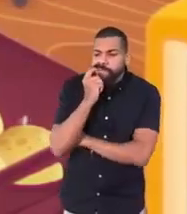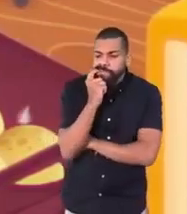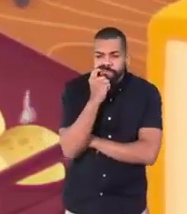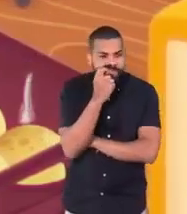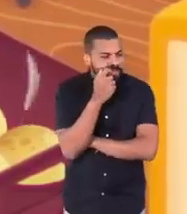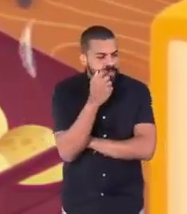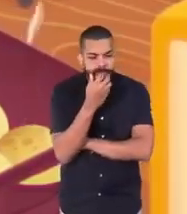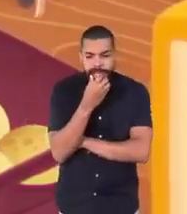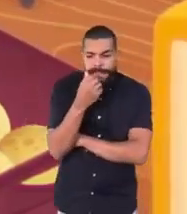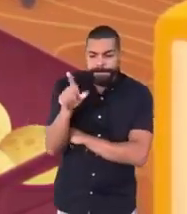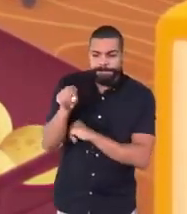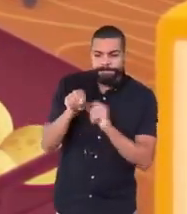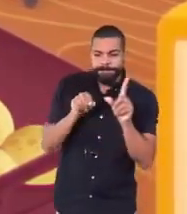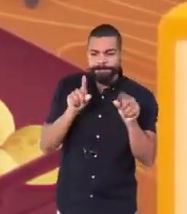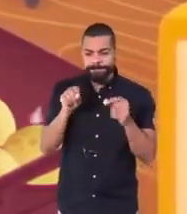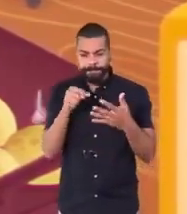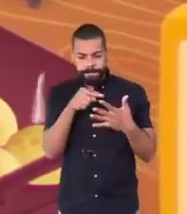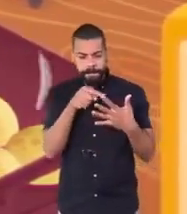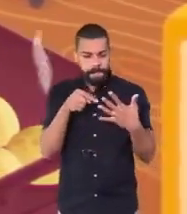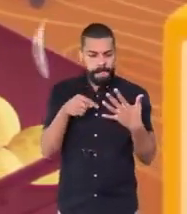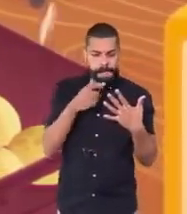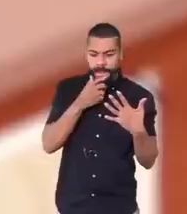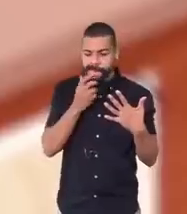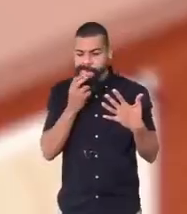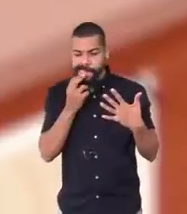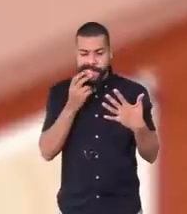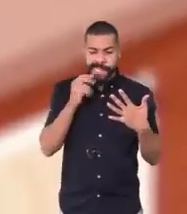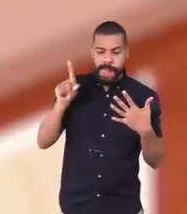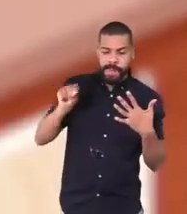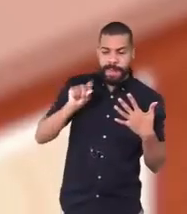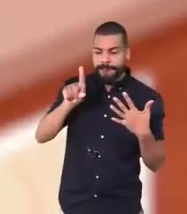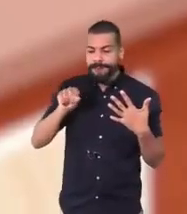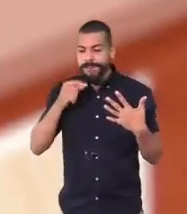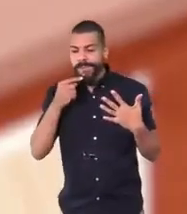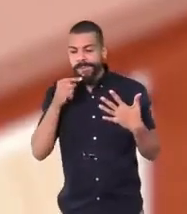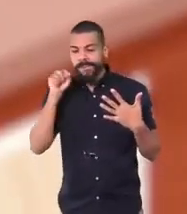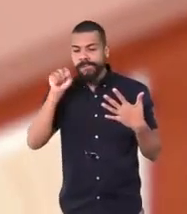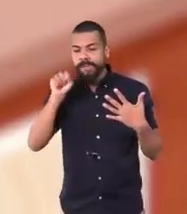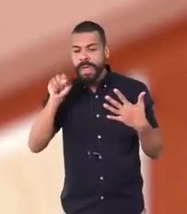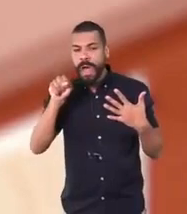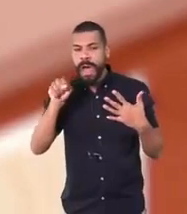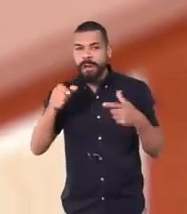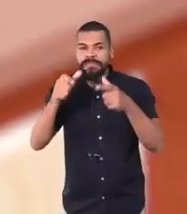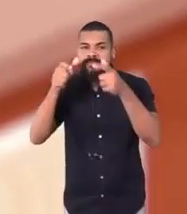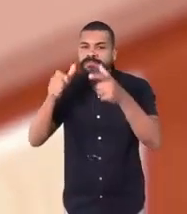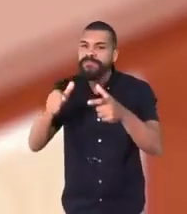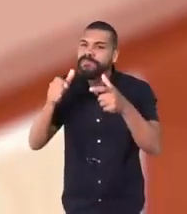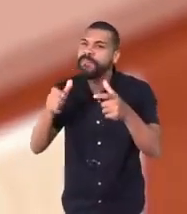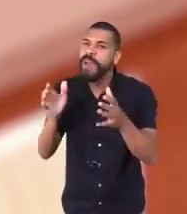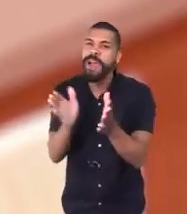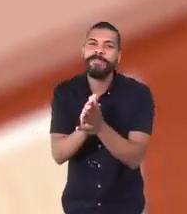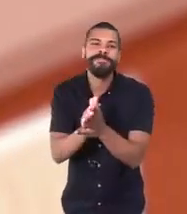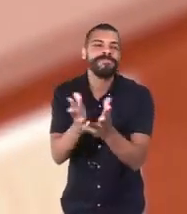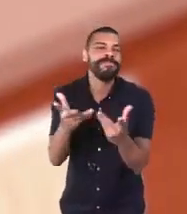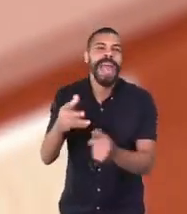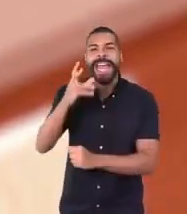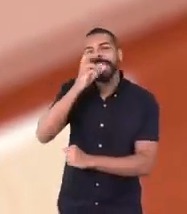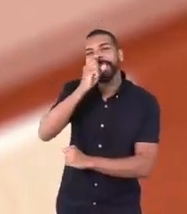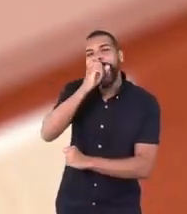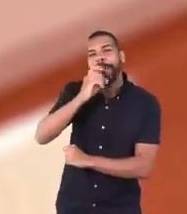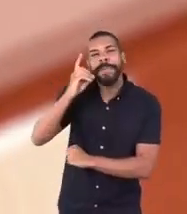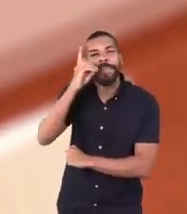tentando decidir qual eu pediria. Aquele boteco se tornava, nos fins de semana,